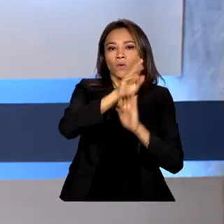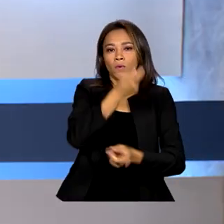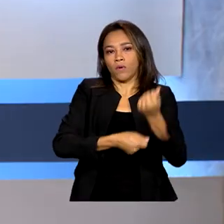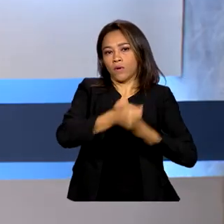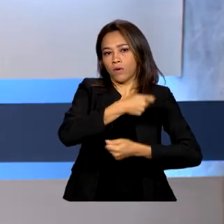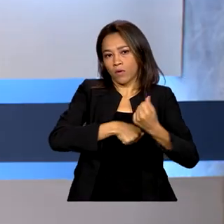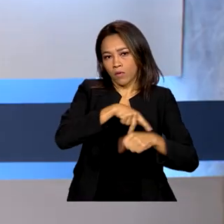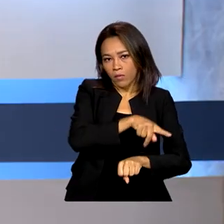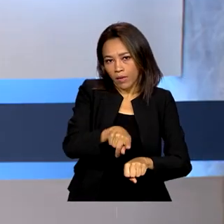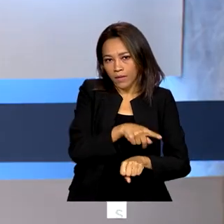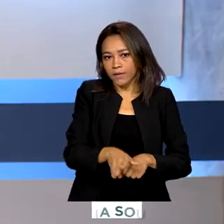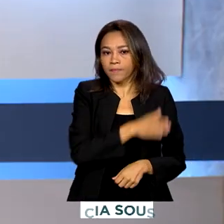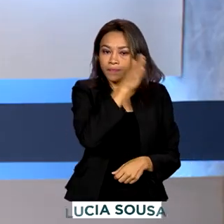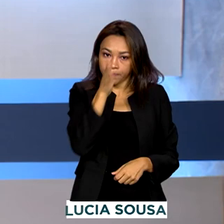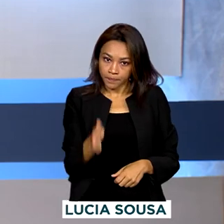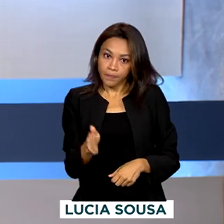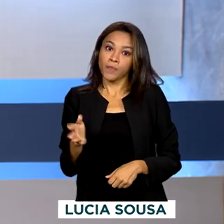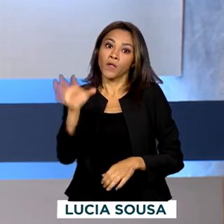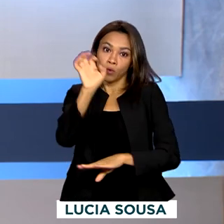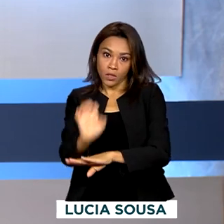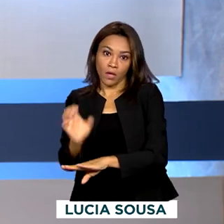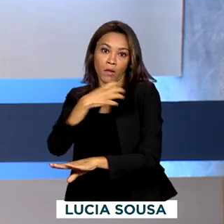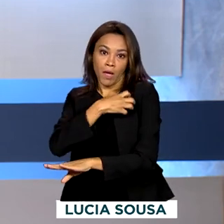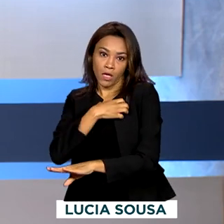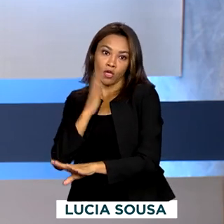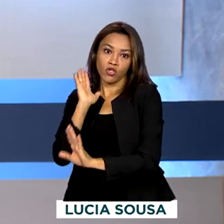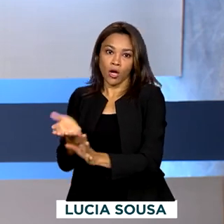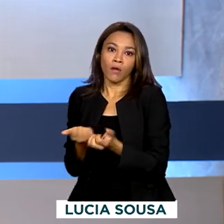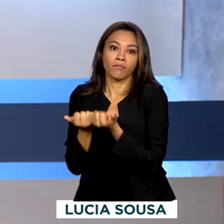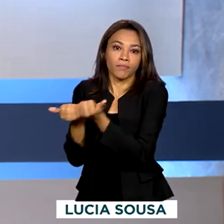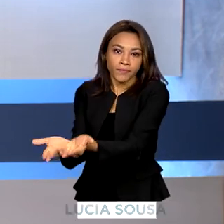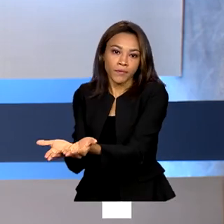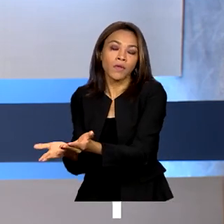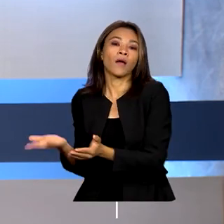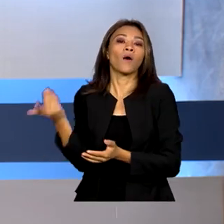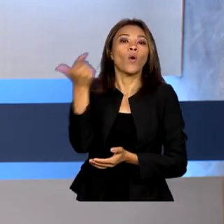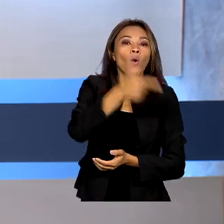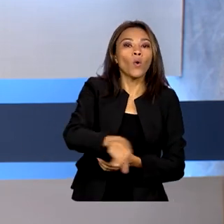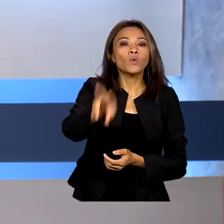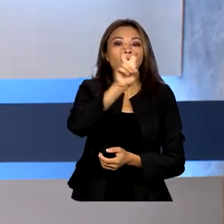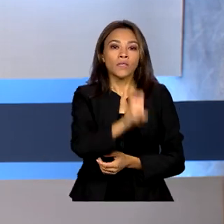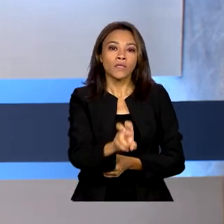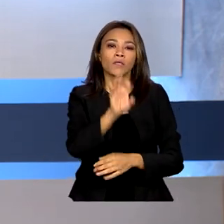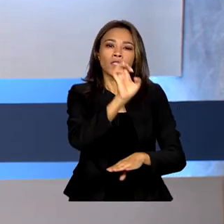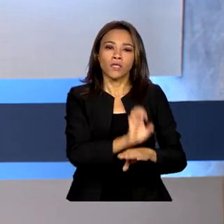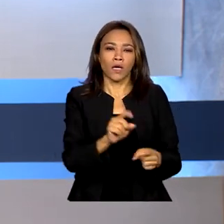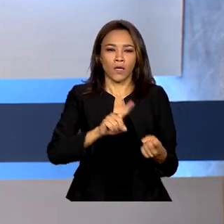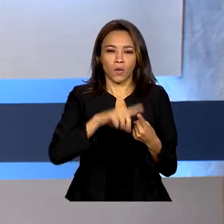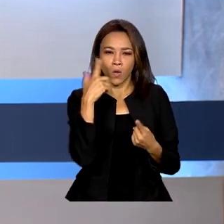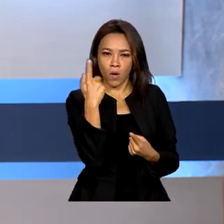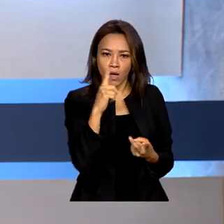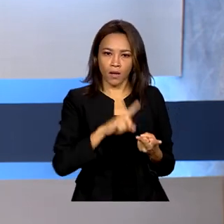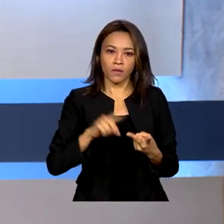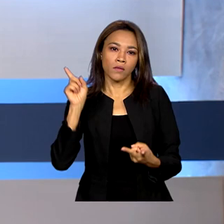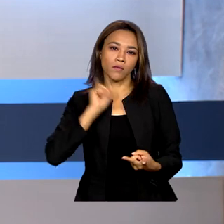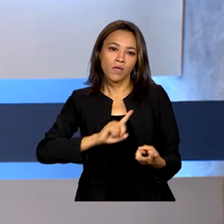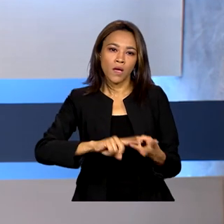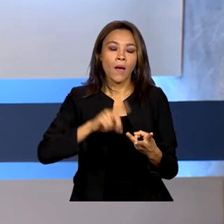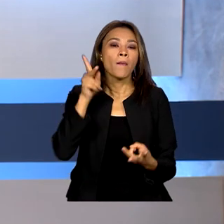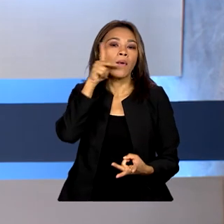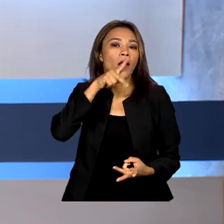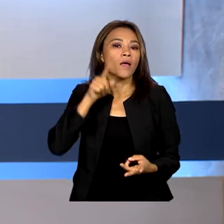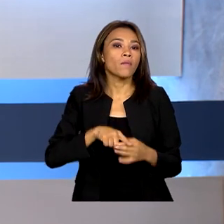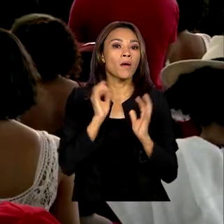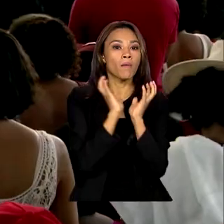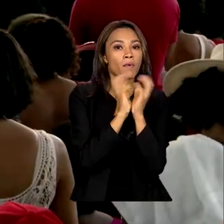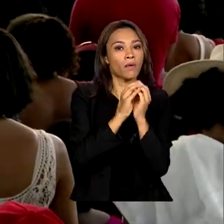E além da Bahia, o governo federal entregou moradias em outros cinco estados. Goiás, Minas Gerais, Paraíba, Pernambuco e